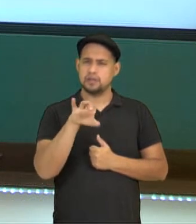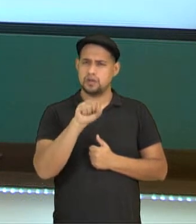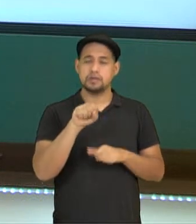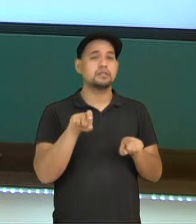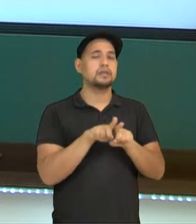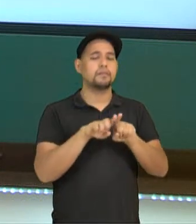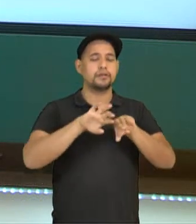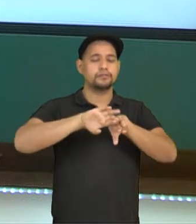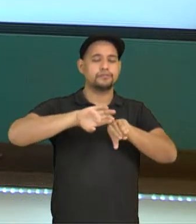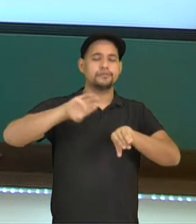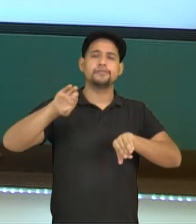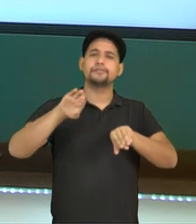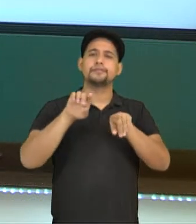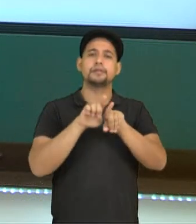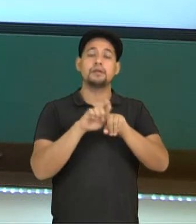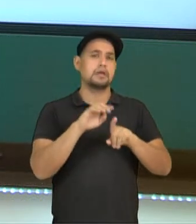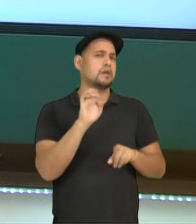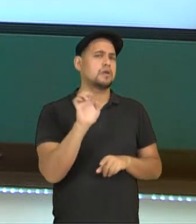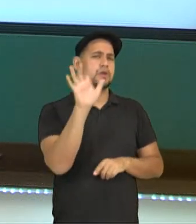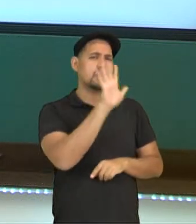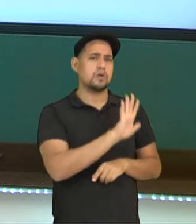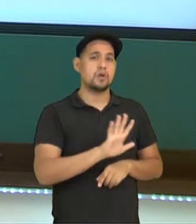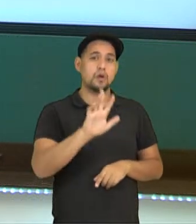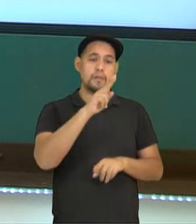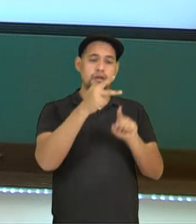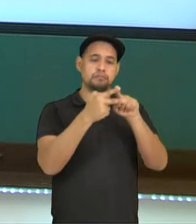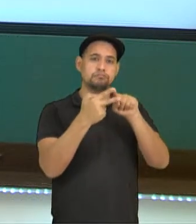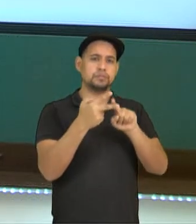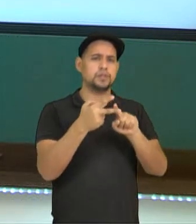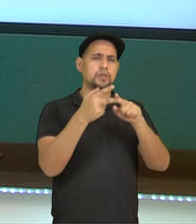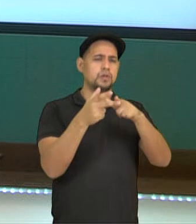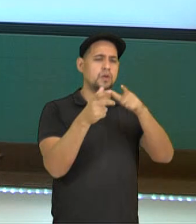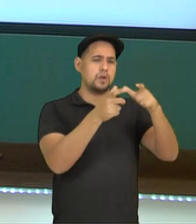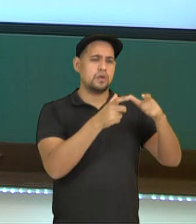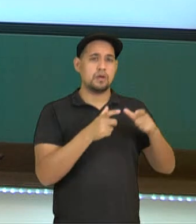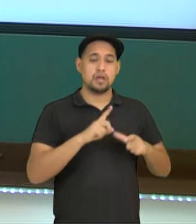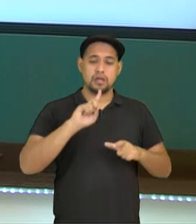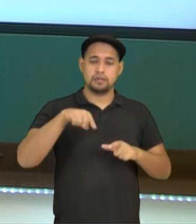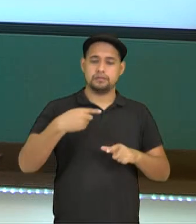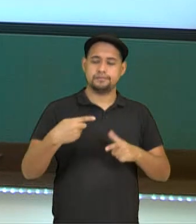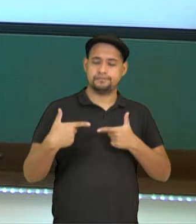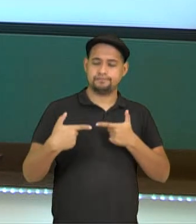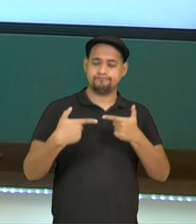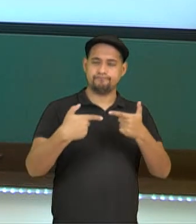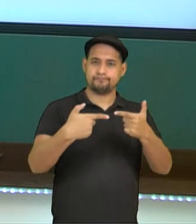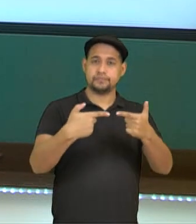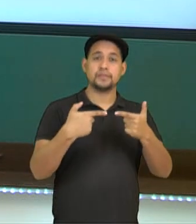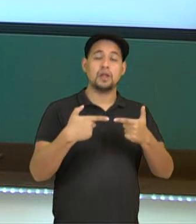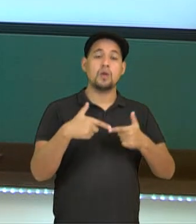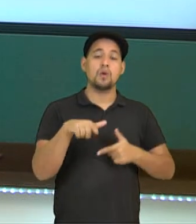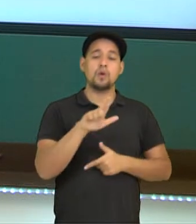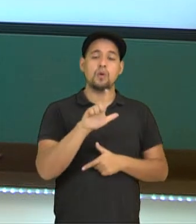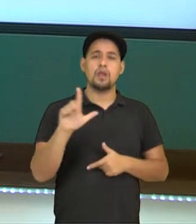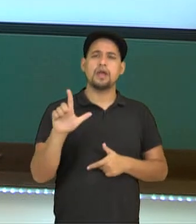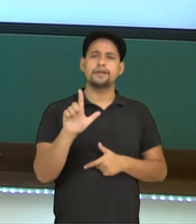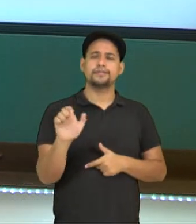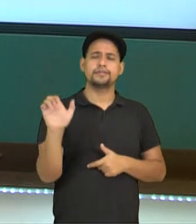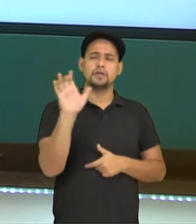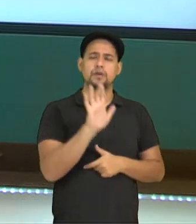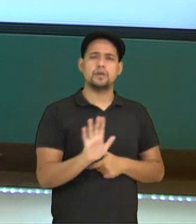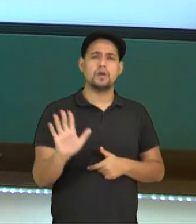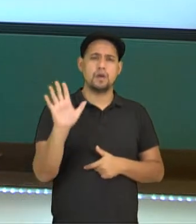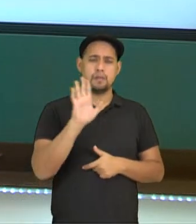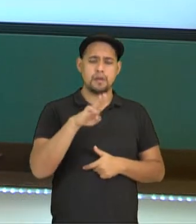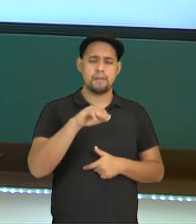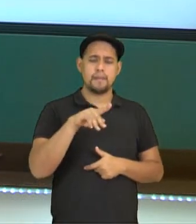dividir o continente europeu em duas áreas de influência depois da guerra. O leste europeu, aqui